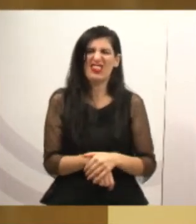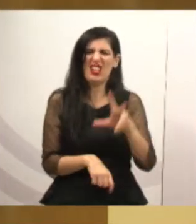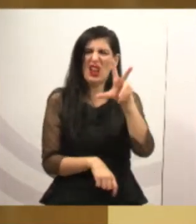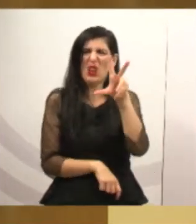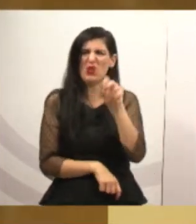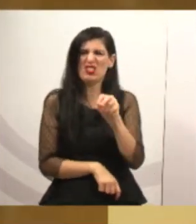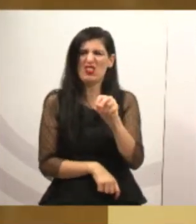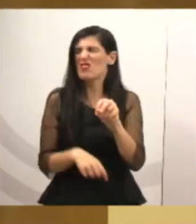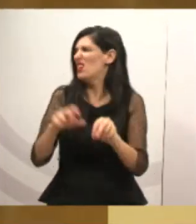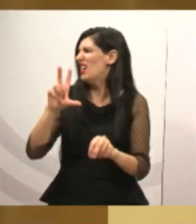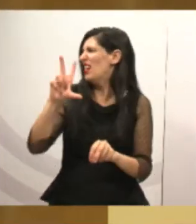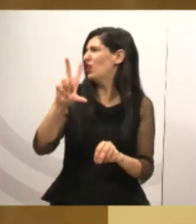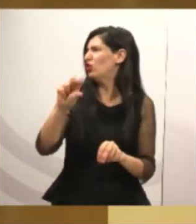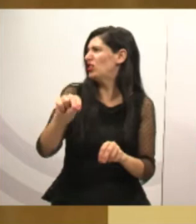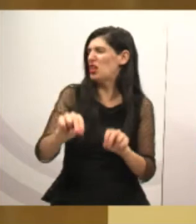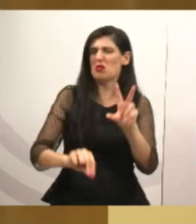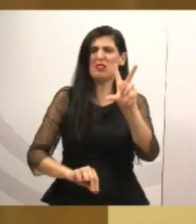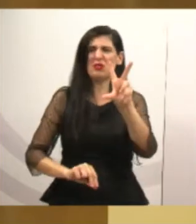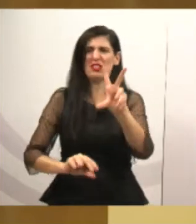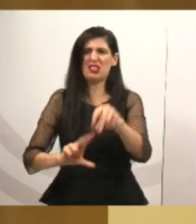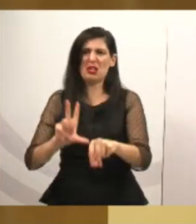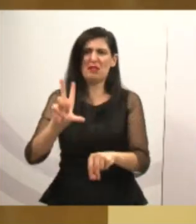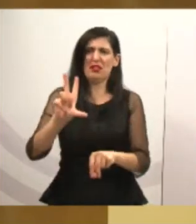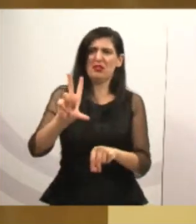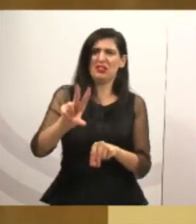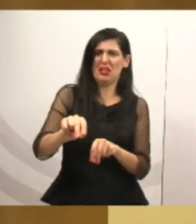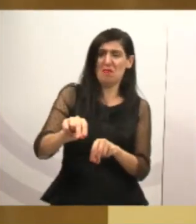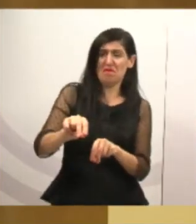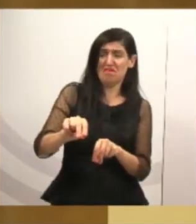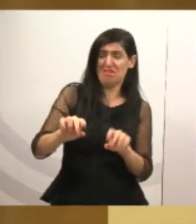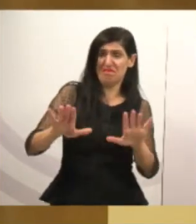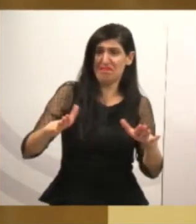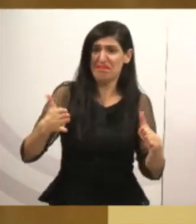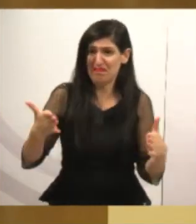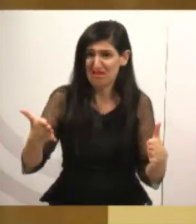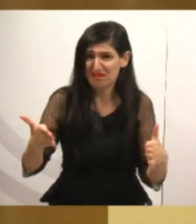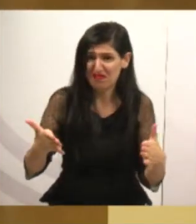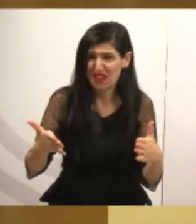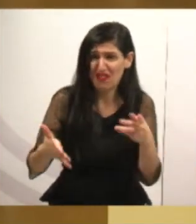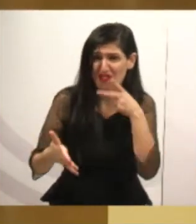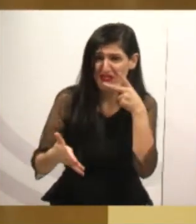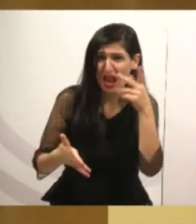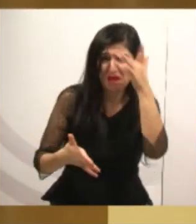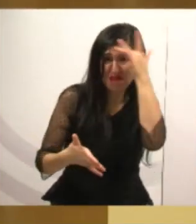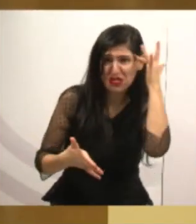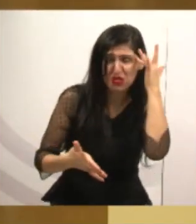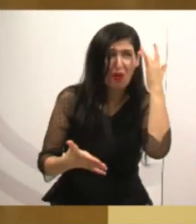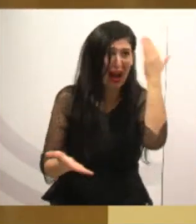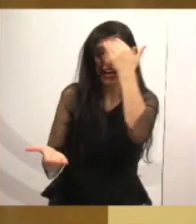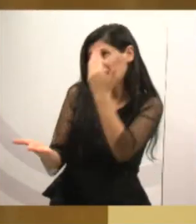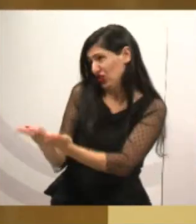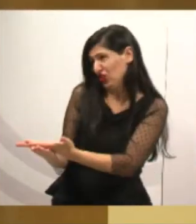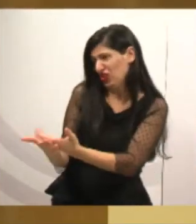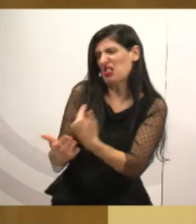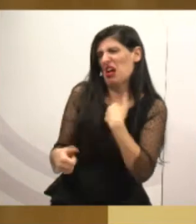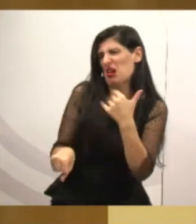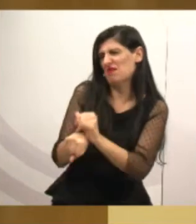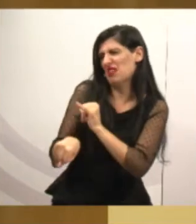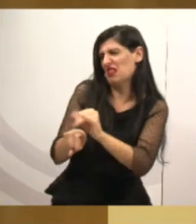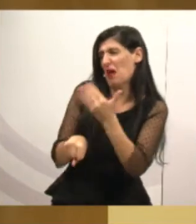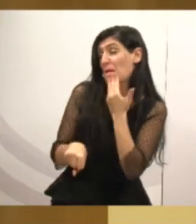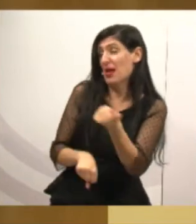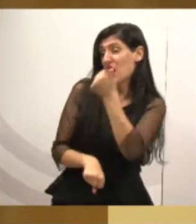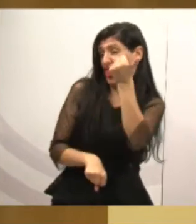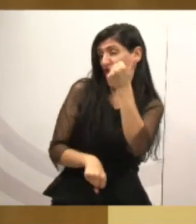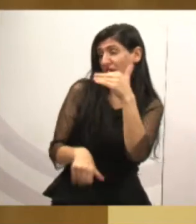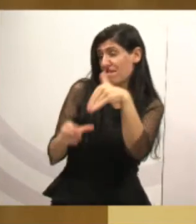legislativo, acaba se amarrando e não conseguindo fazer aquilo que realmente o povo precisa. E eu sempre falo, eu acho